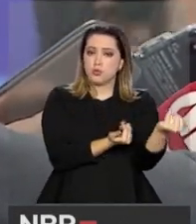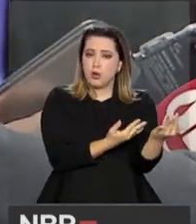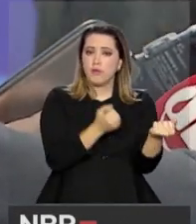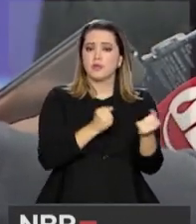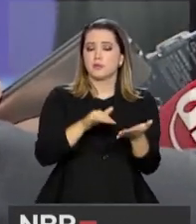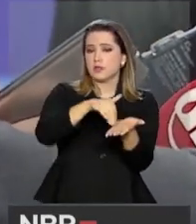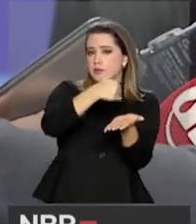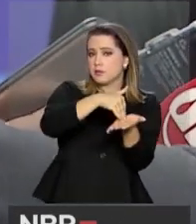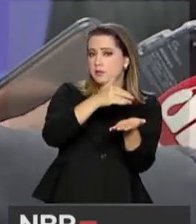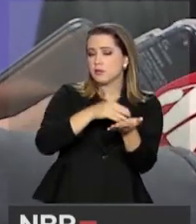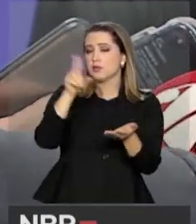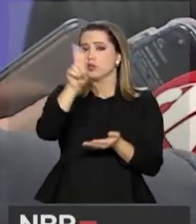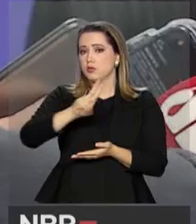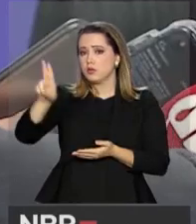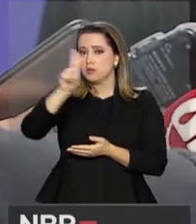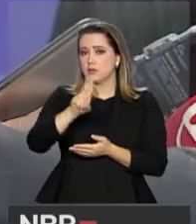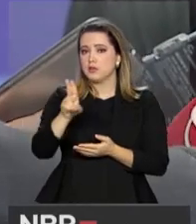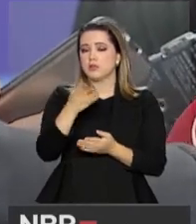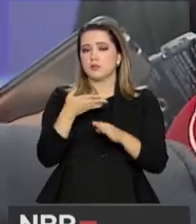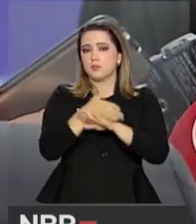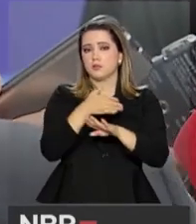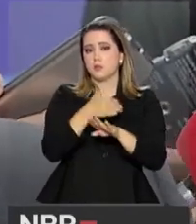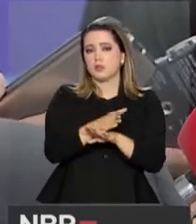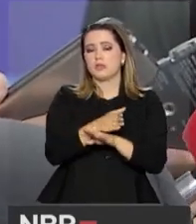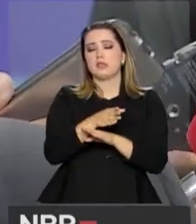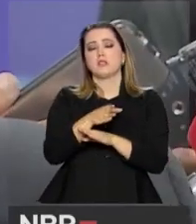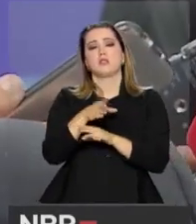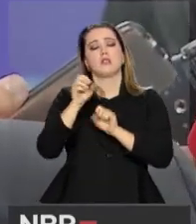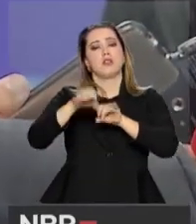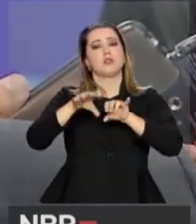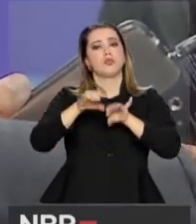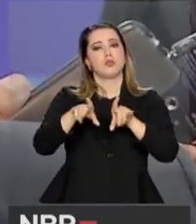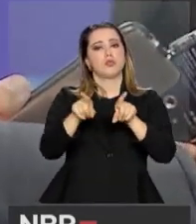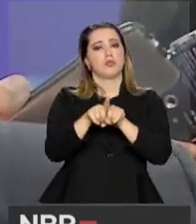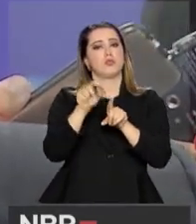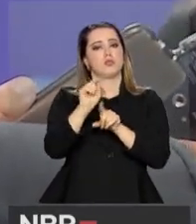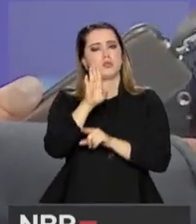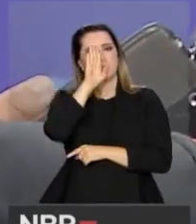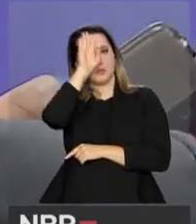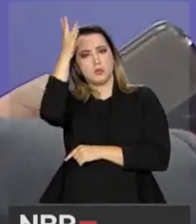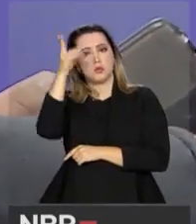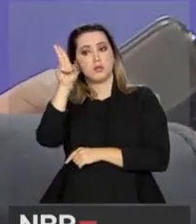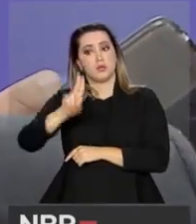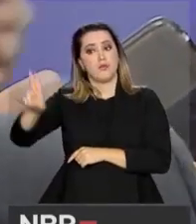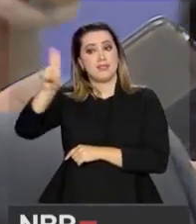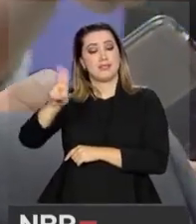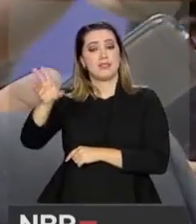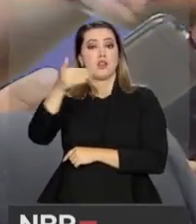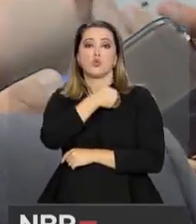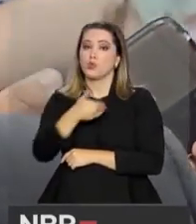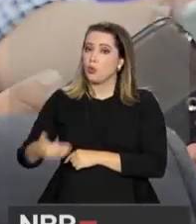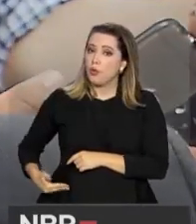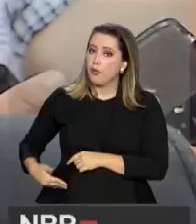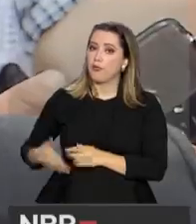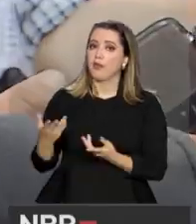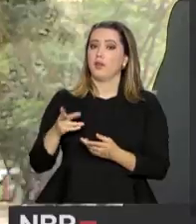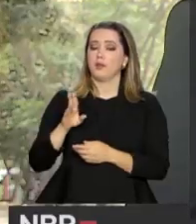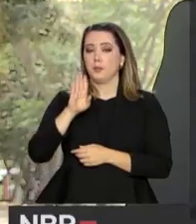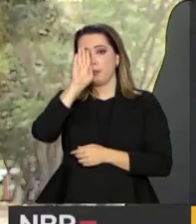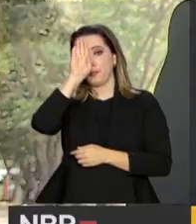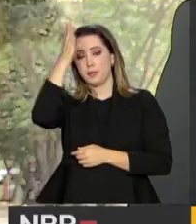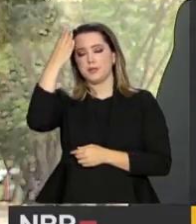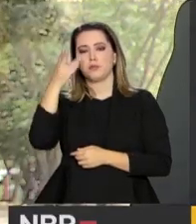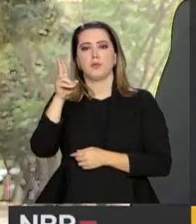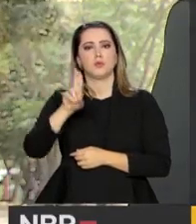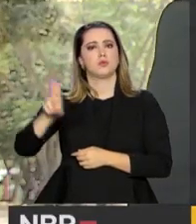universidades e instituições privadas de ensino, priorizando as instituições públicas, principalmente as universidades federais.